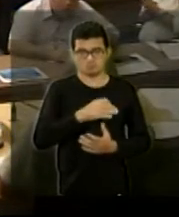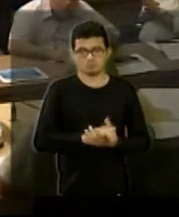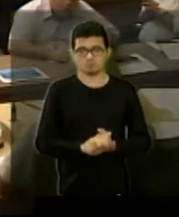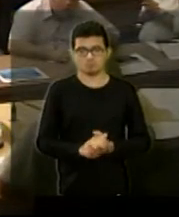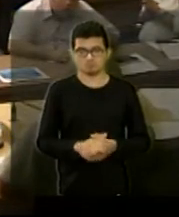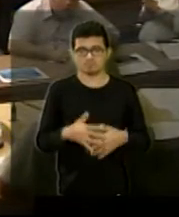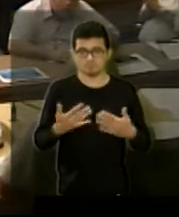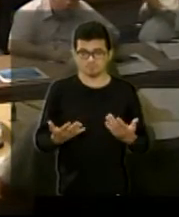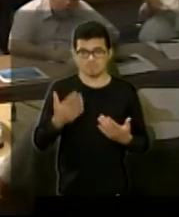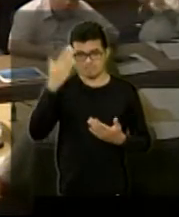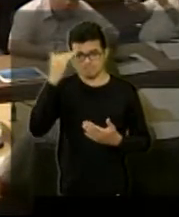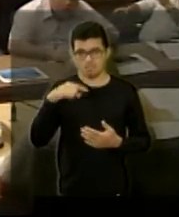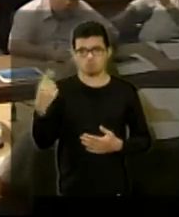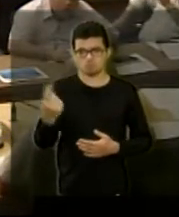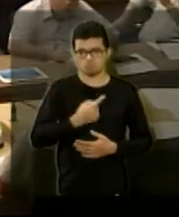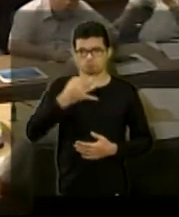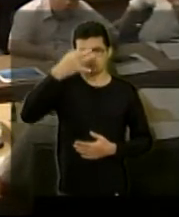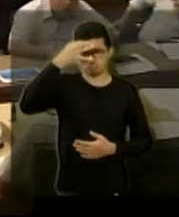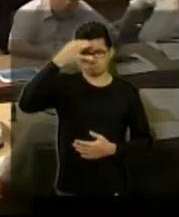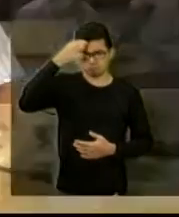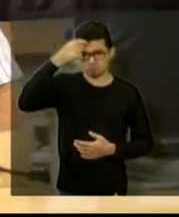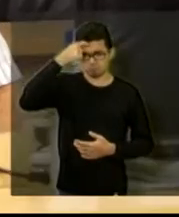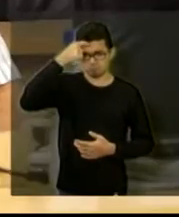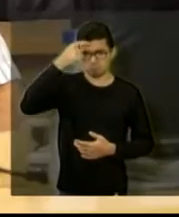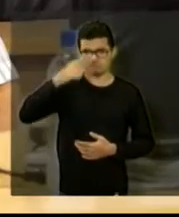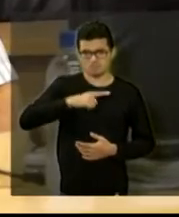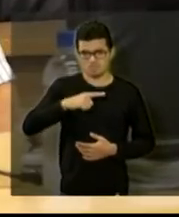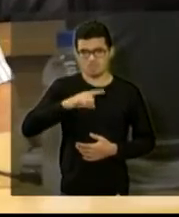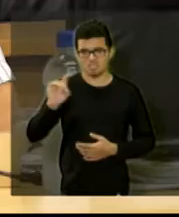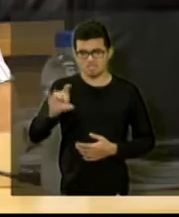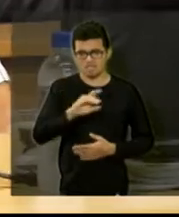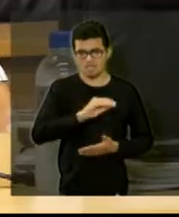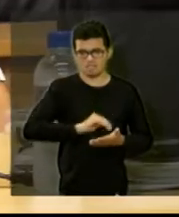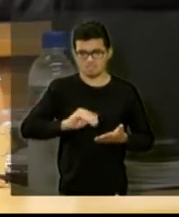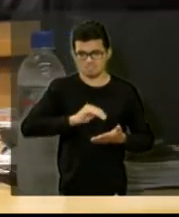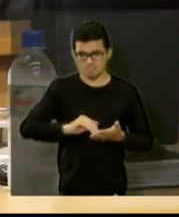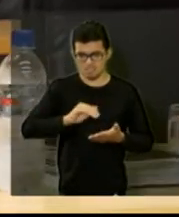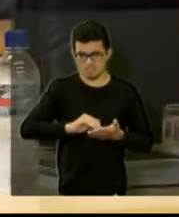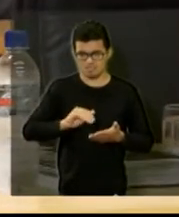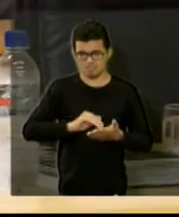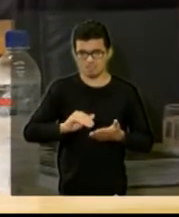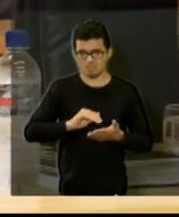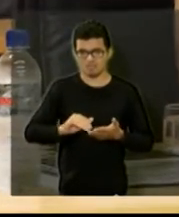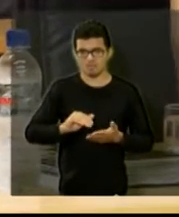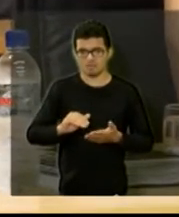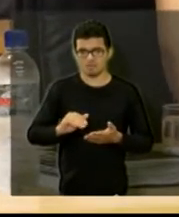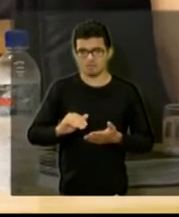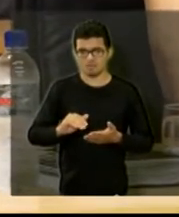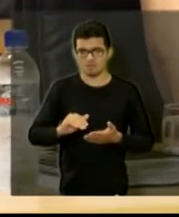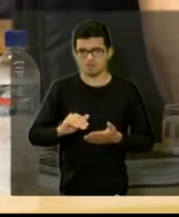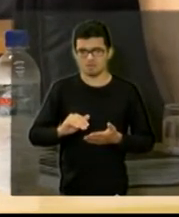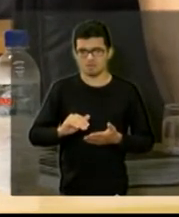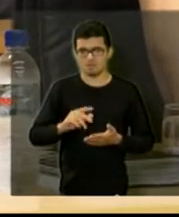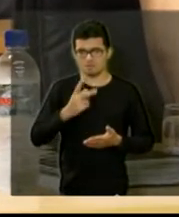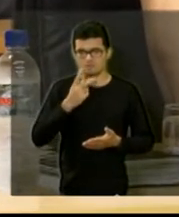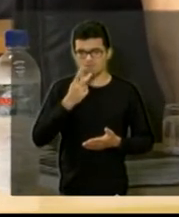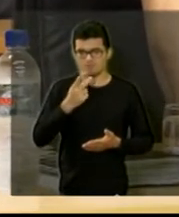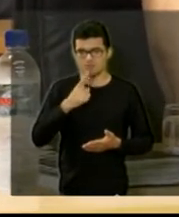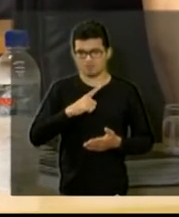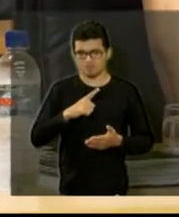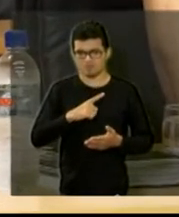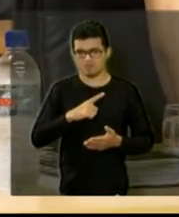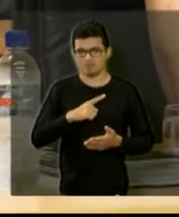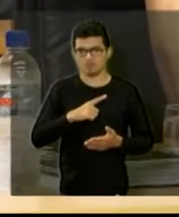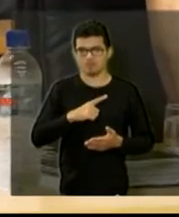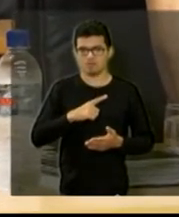mundo tem essa compreensão da necessidade, cada secretaria que passar aqui vai dizer que previu tanto, mas